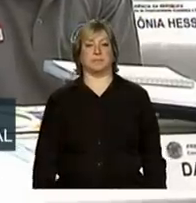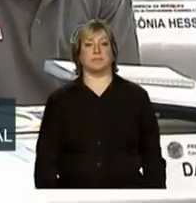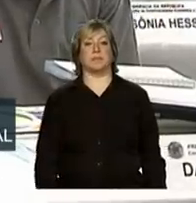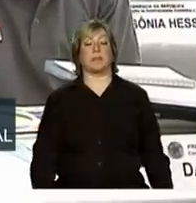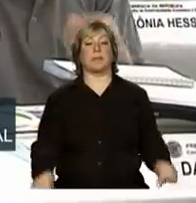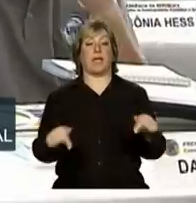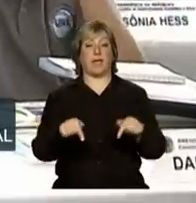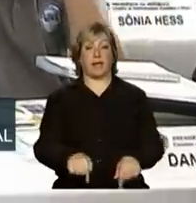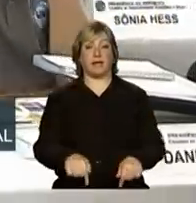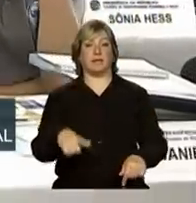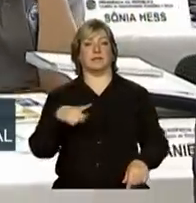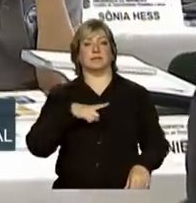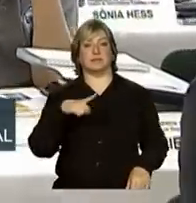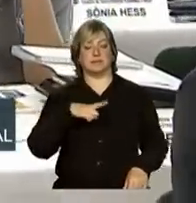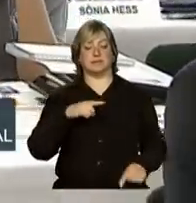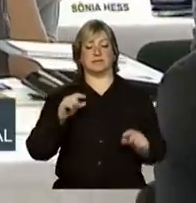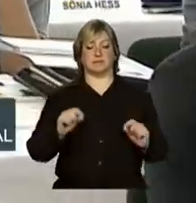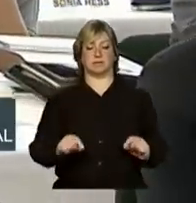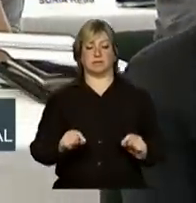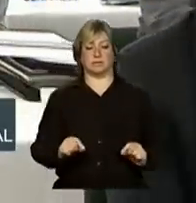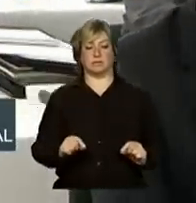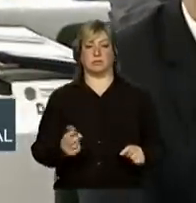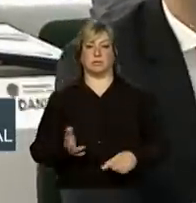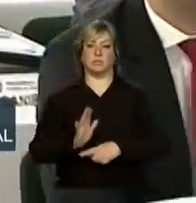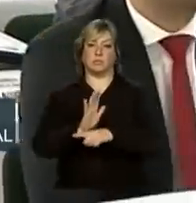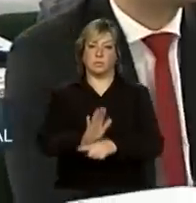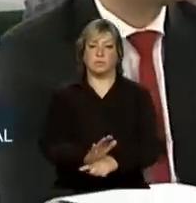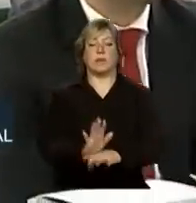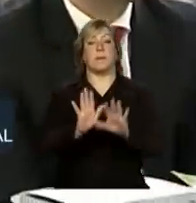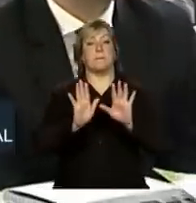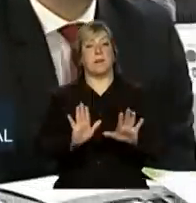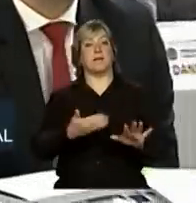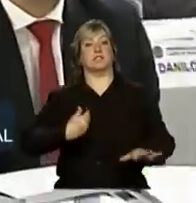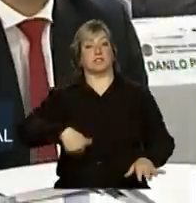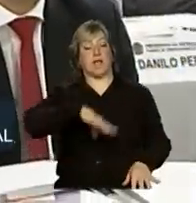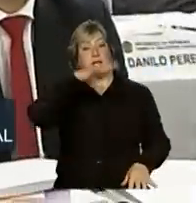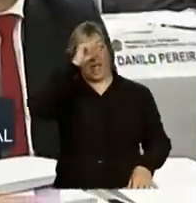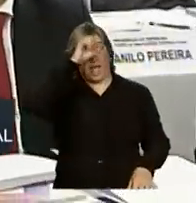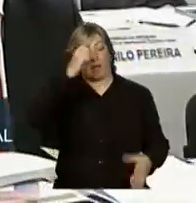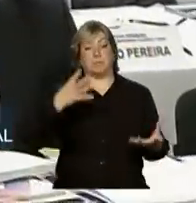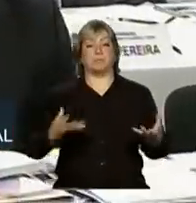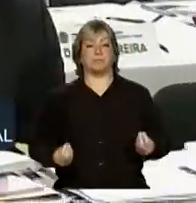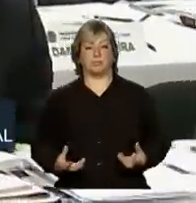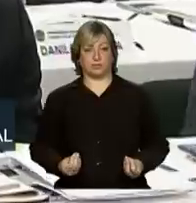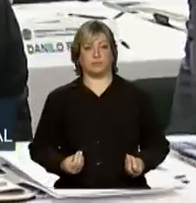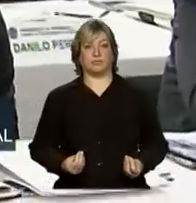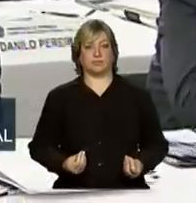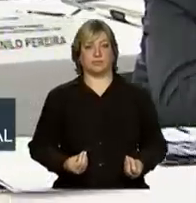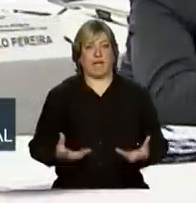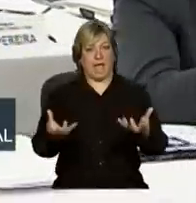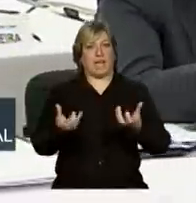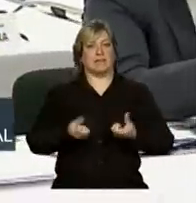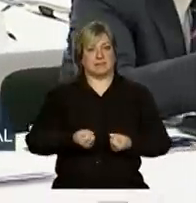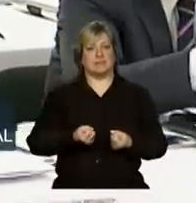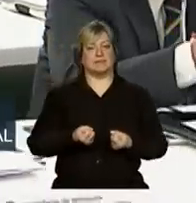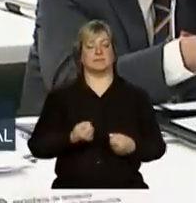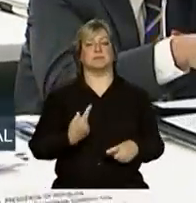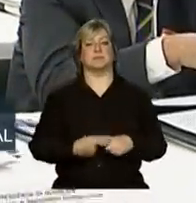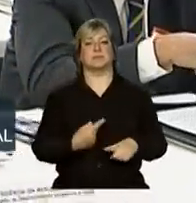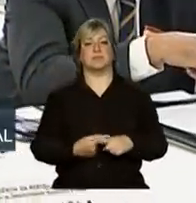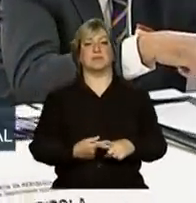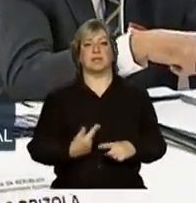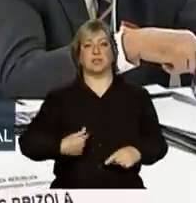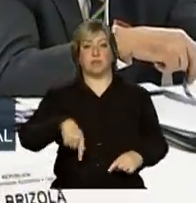se contribui, mas aqui também se aprende muito. Aprendemos, por exemplo, que não